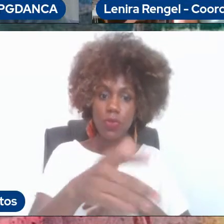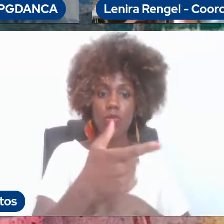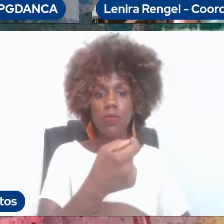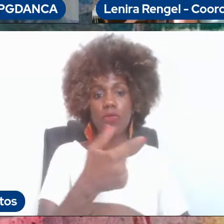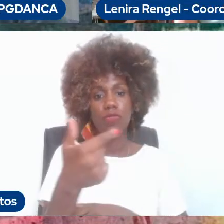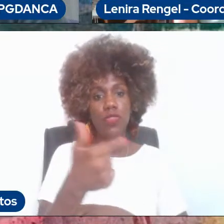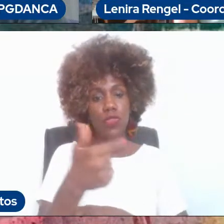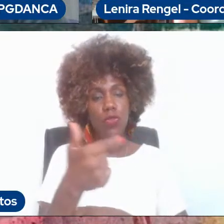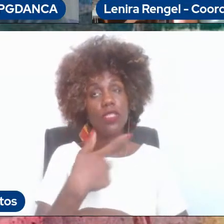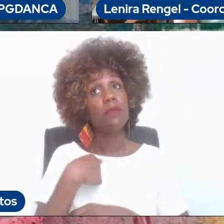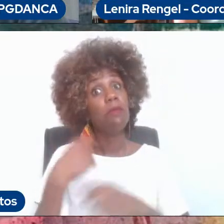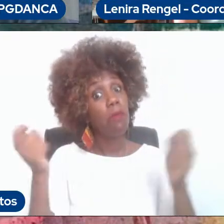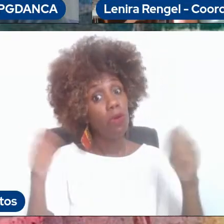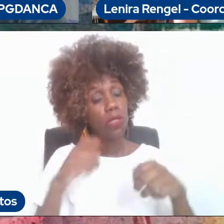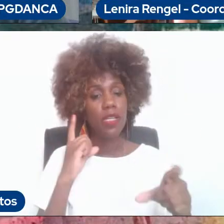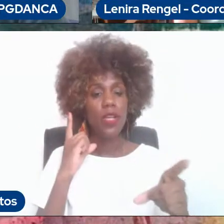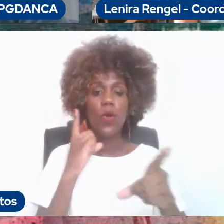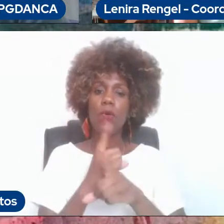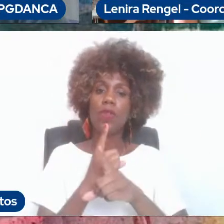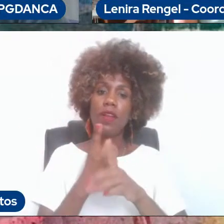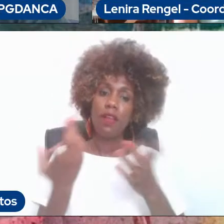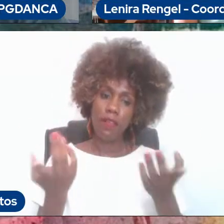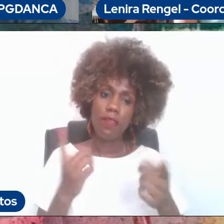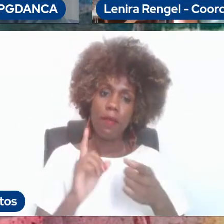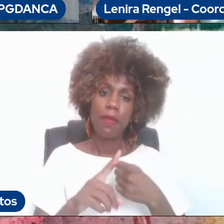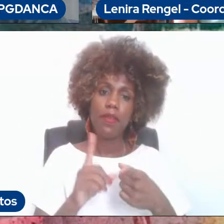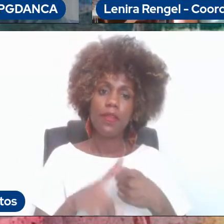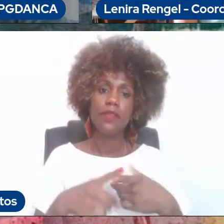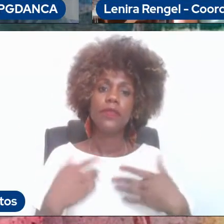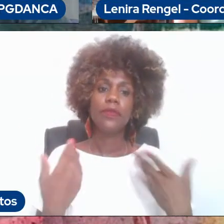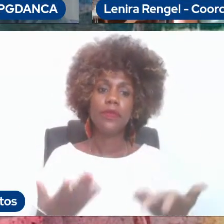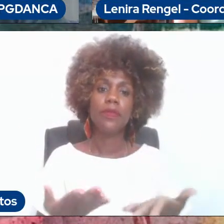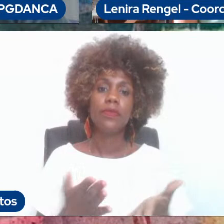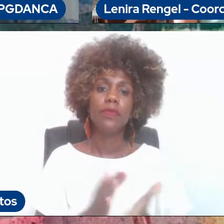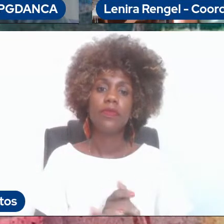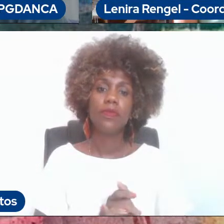encontro, e, sobretudo, aí,